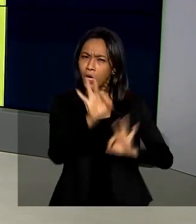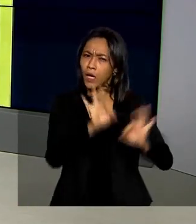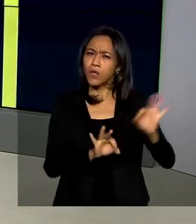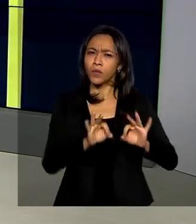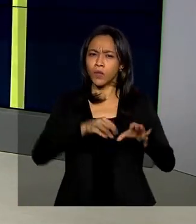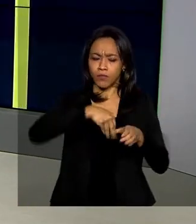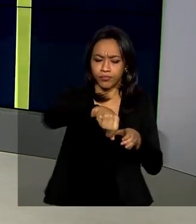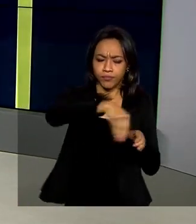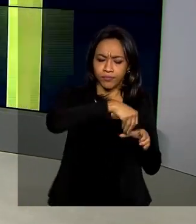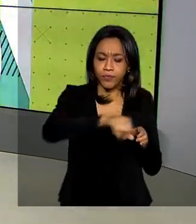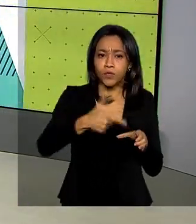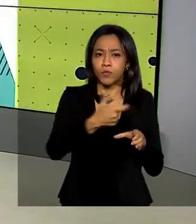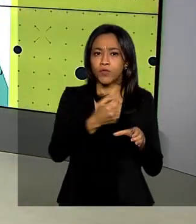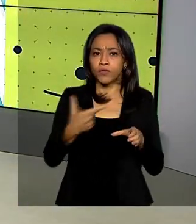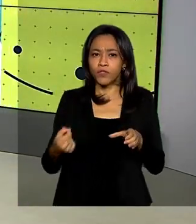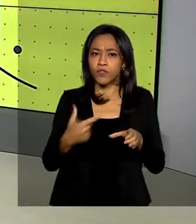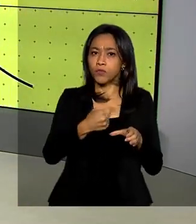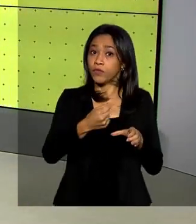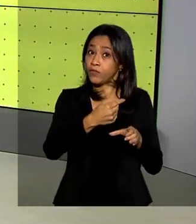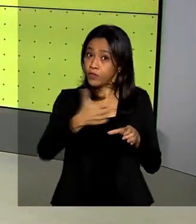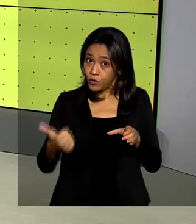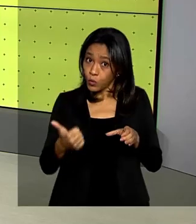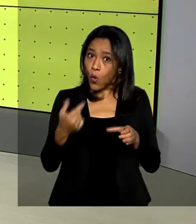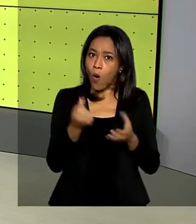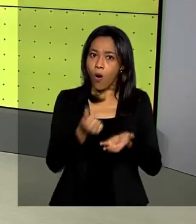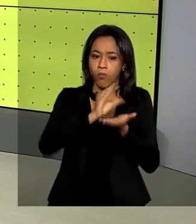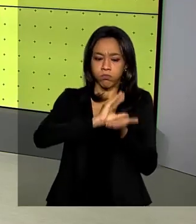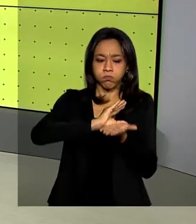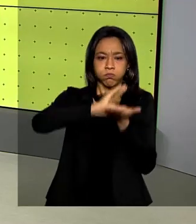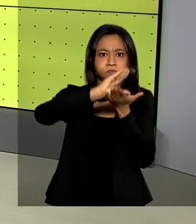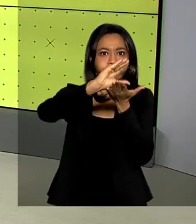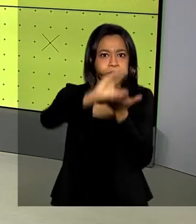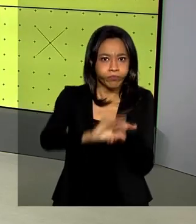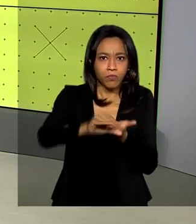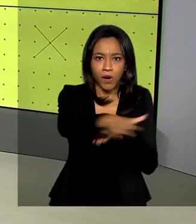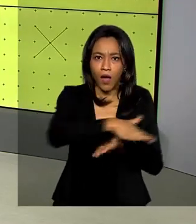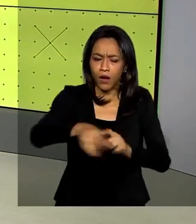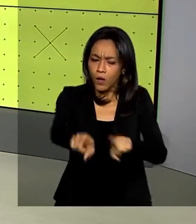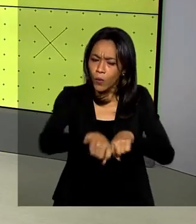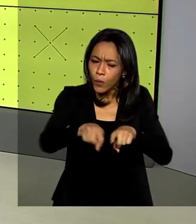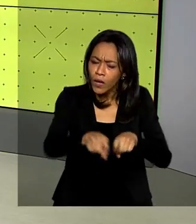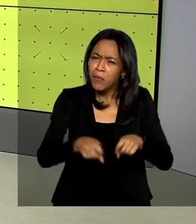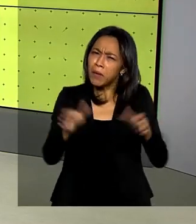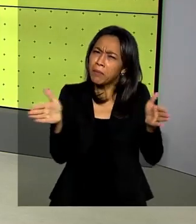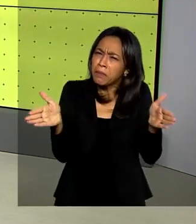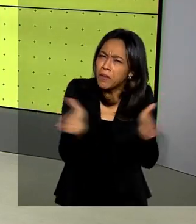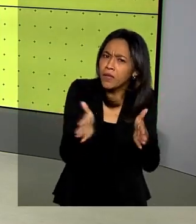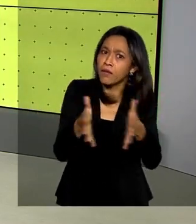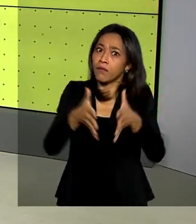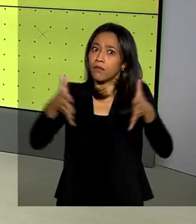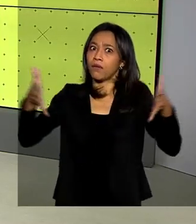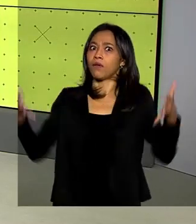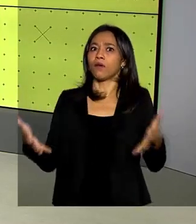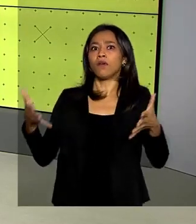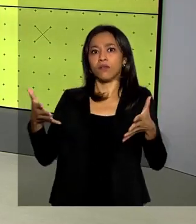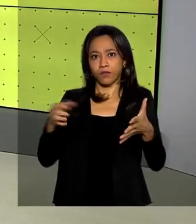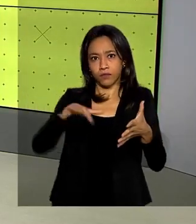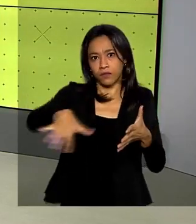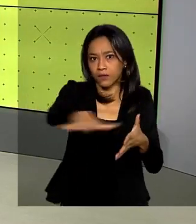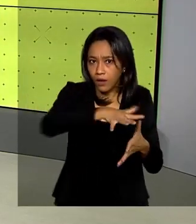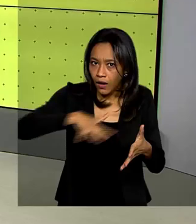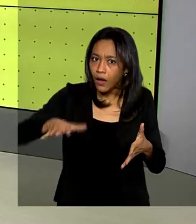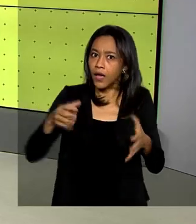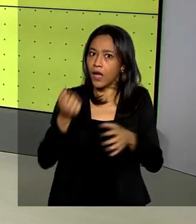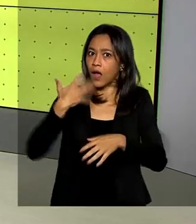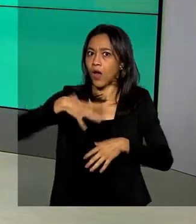-2021. O volume de recursos destinado ao crédito rural para pequenos, médios e grandes produtores é recorde.